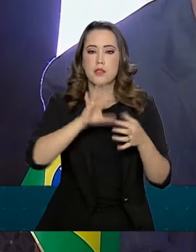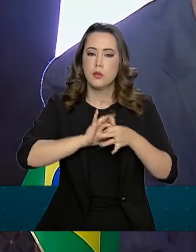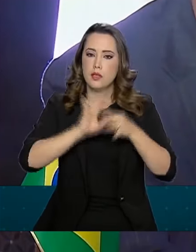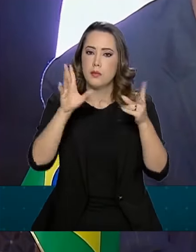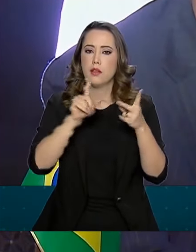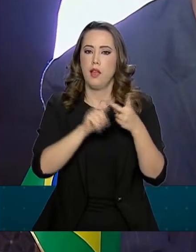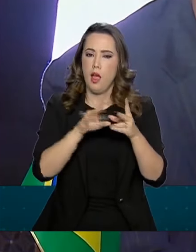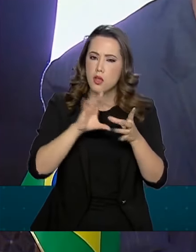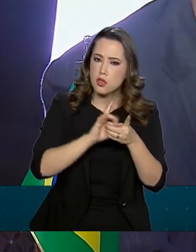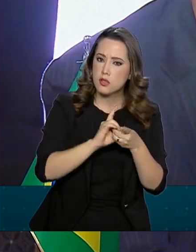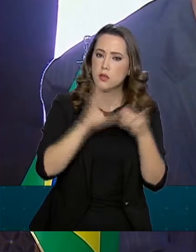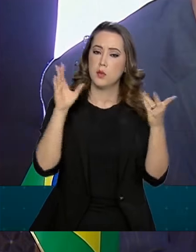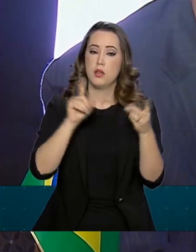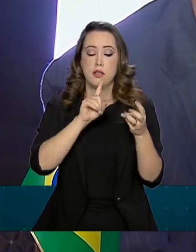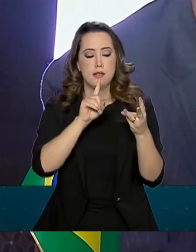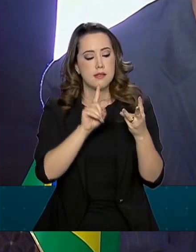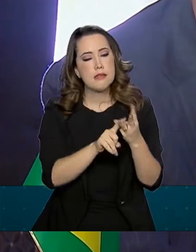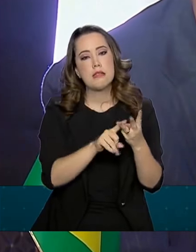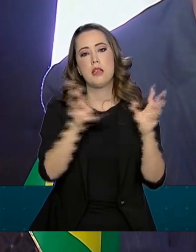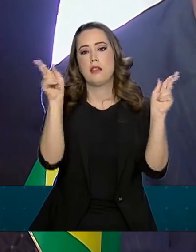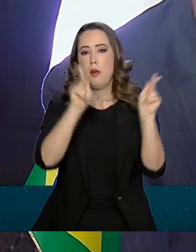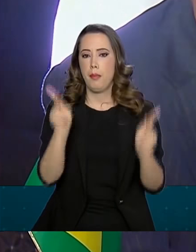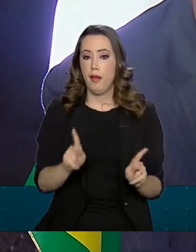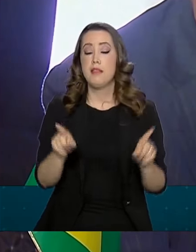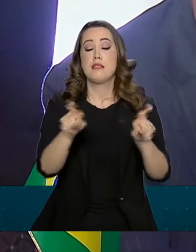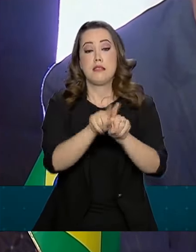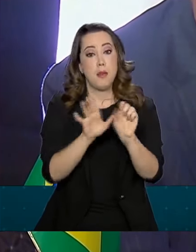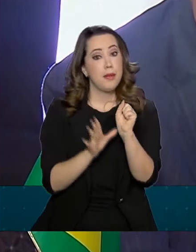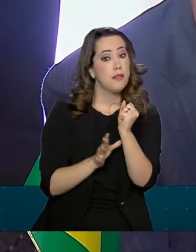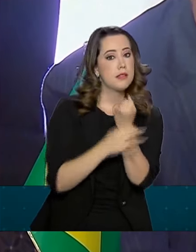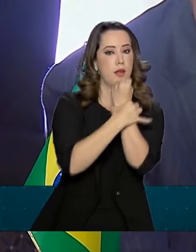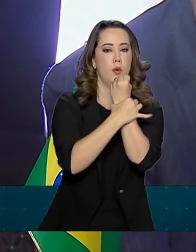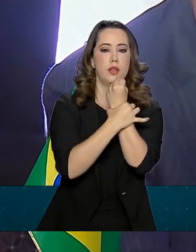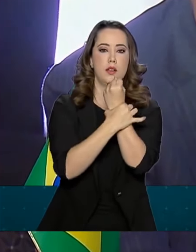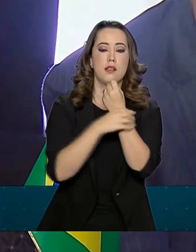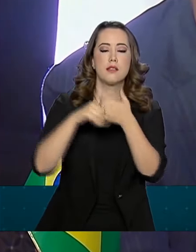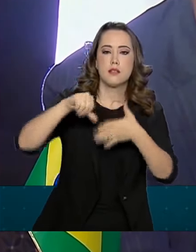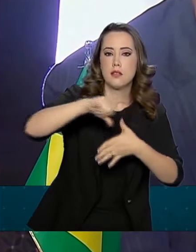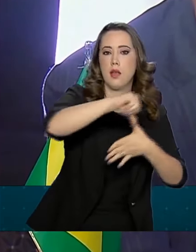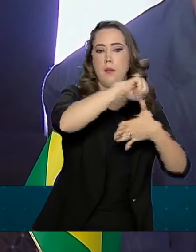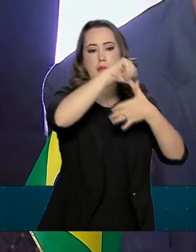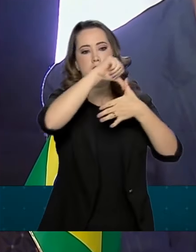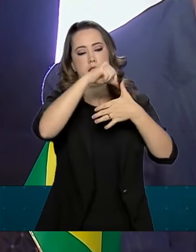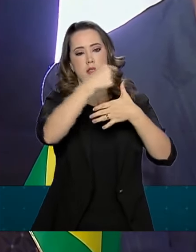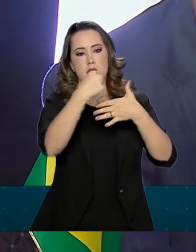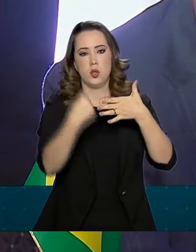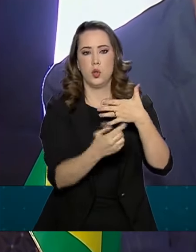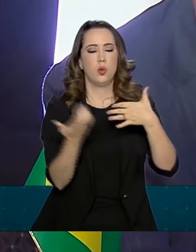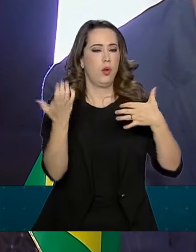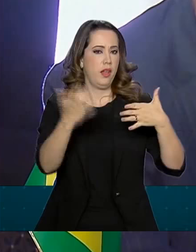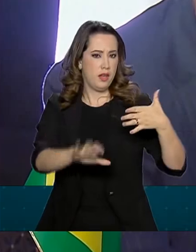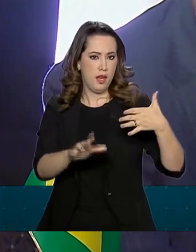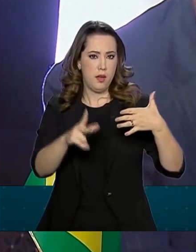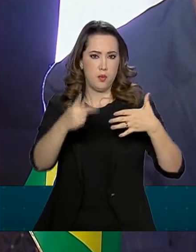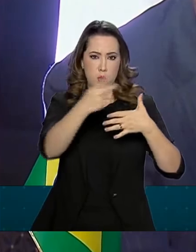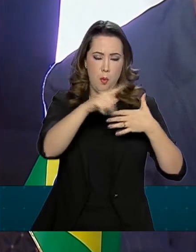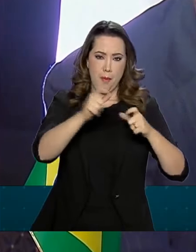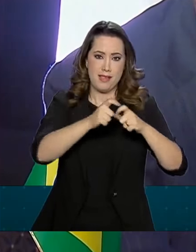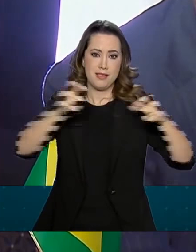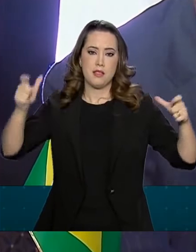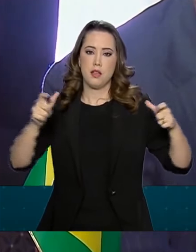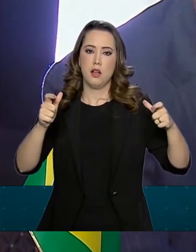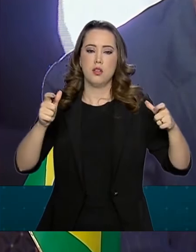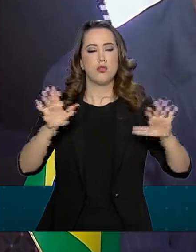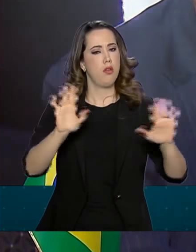paz e da segurança na América do Sul. Não queremos na América do Sul uma pátria grande. Queremos que cada